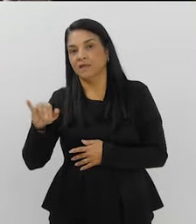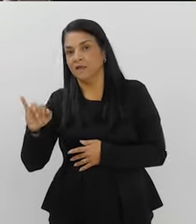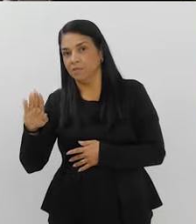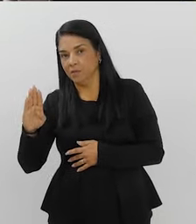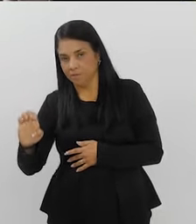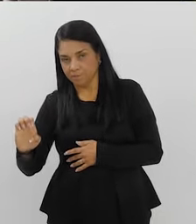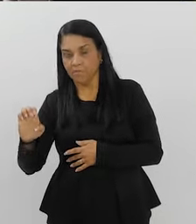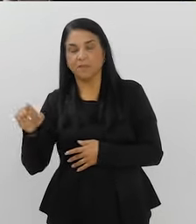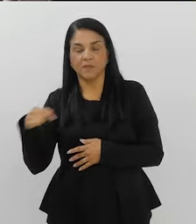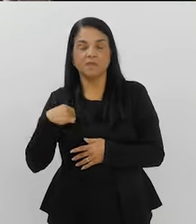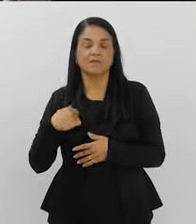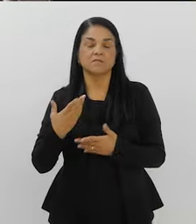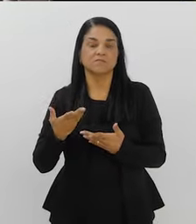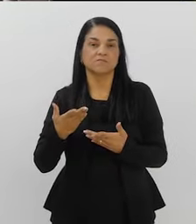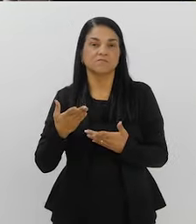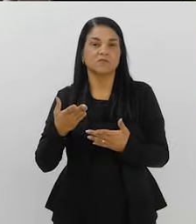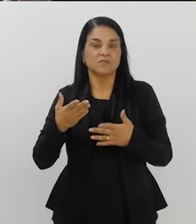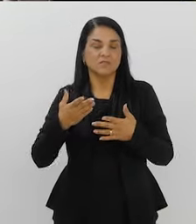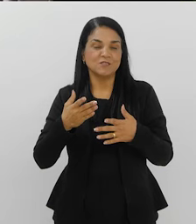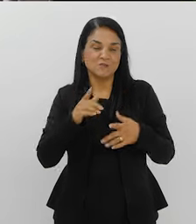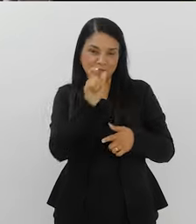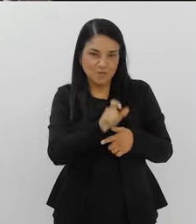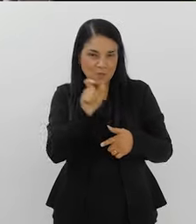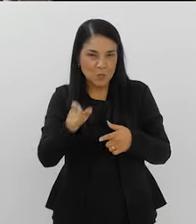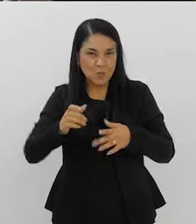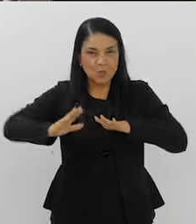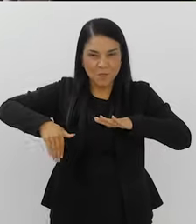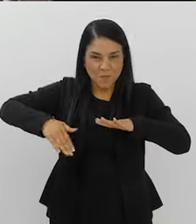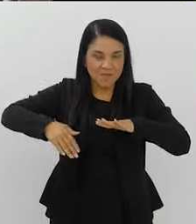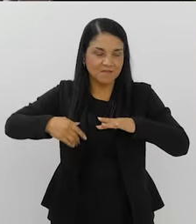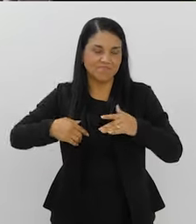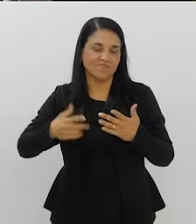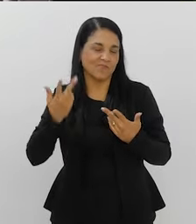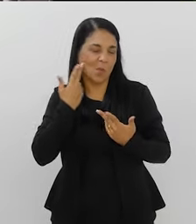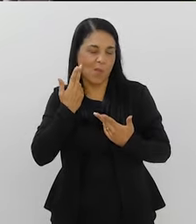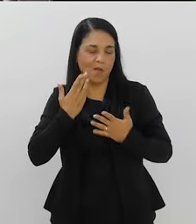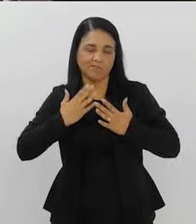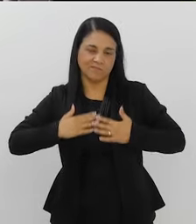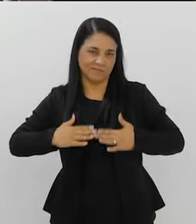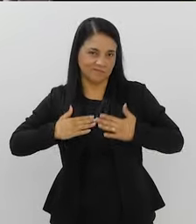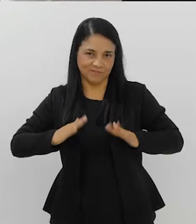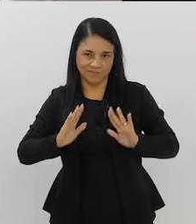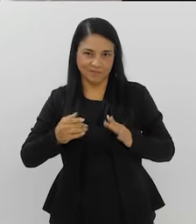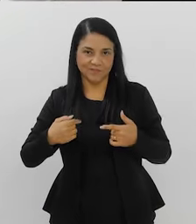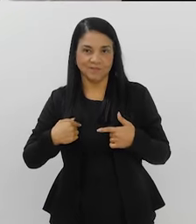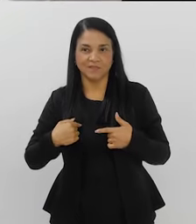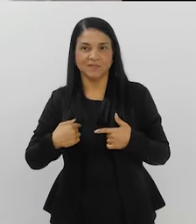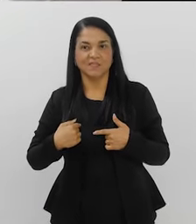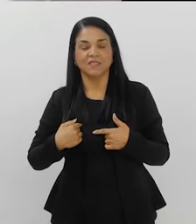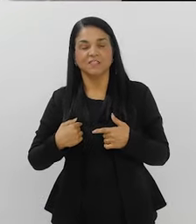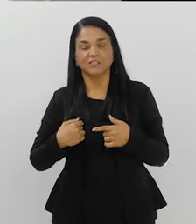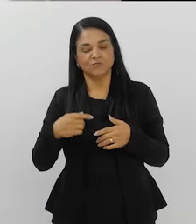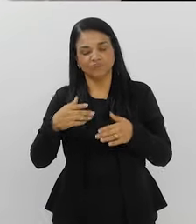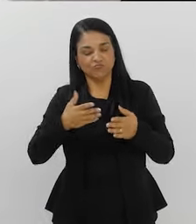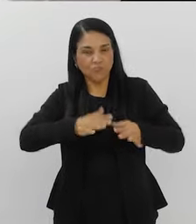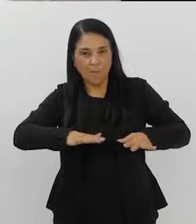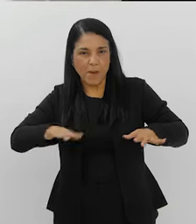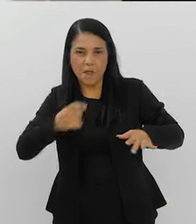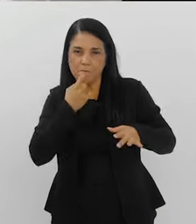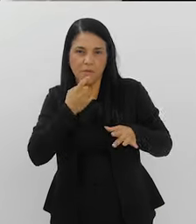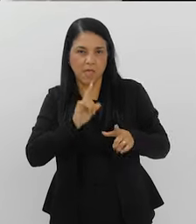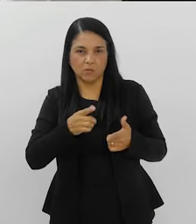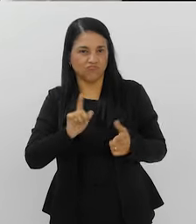Eles vivem afastados. Os banhistas podem ficar sossegados. Ah, eles não chegam tão perto da praia. é.